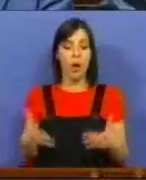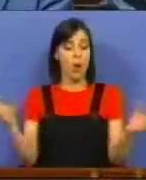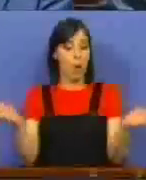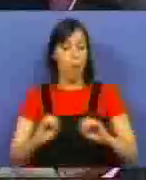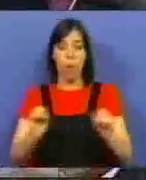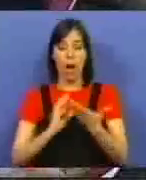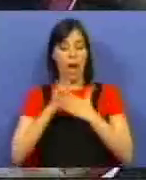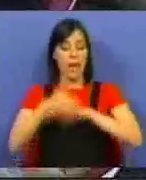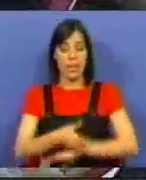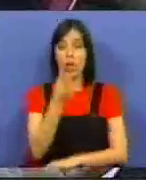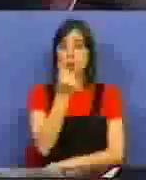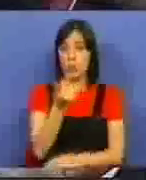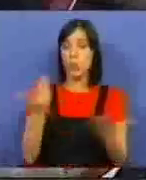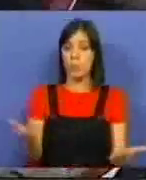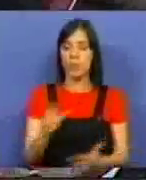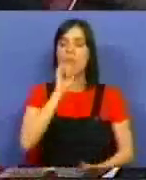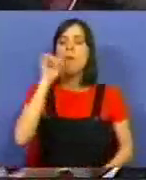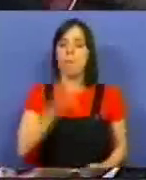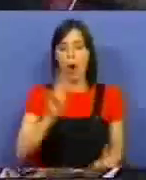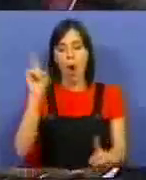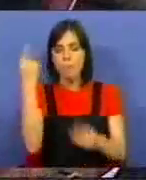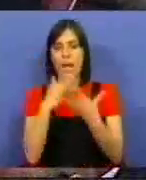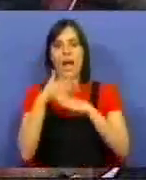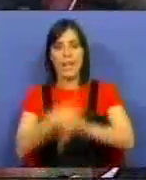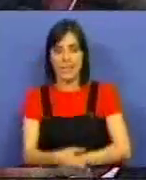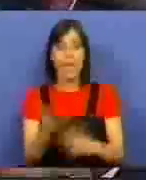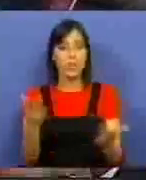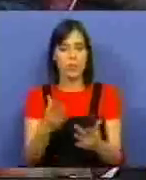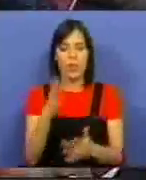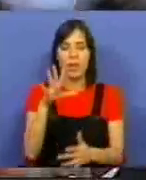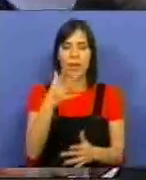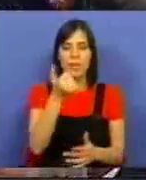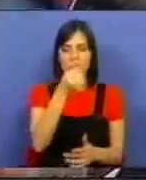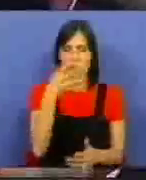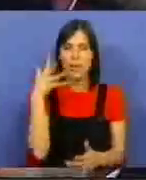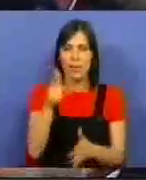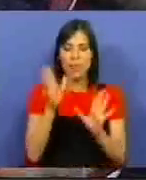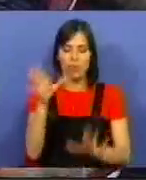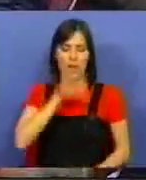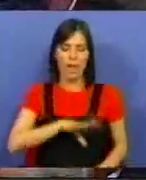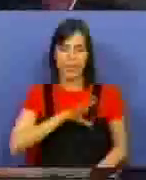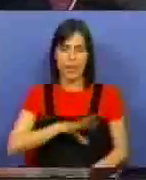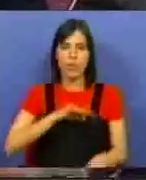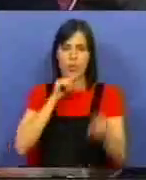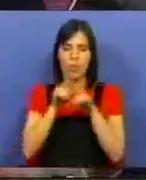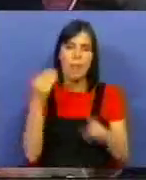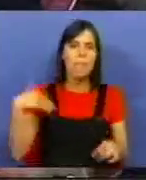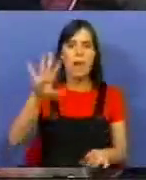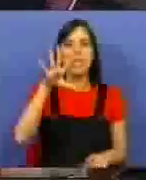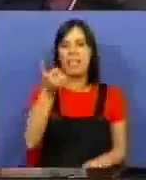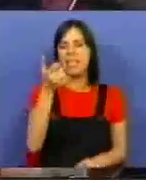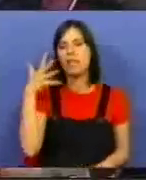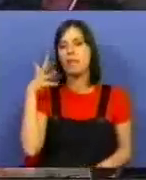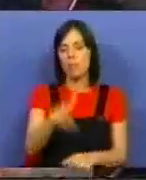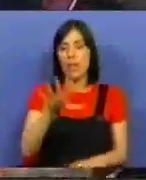têm acesso a este subsídio e que podem vir a ter. Não, mais 15 mil. 50 mil já recebem, Sr. Deputado. É mais 15 mil.